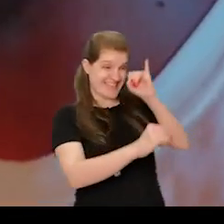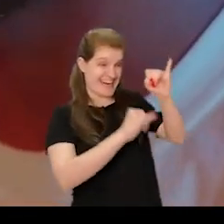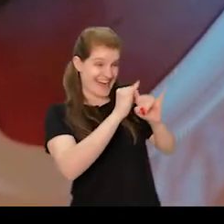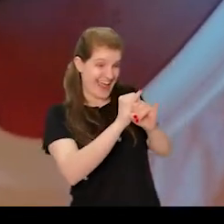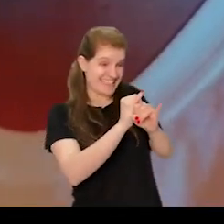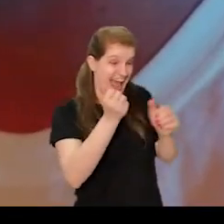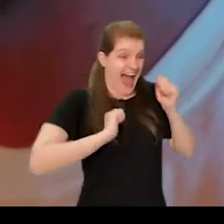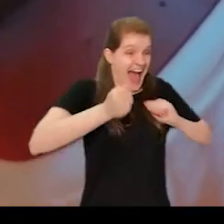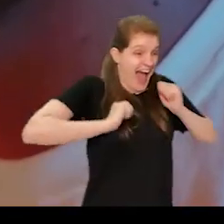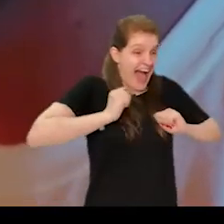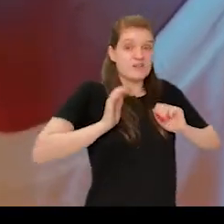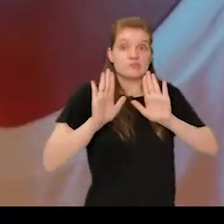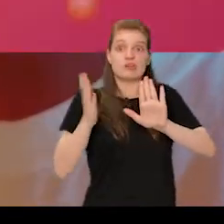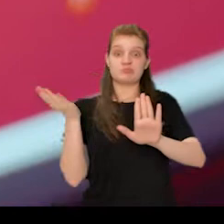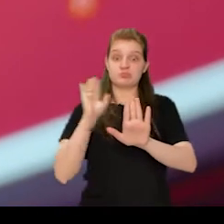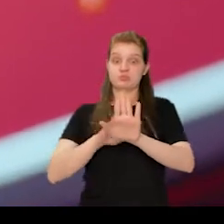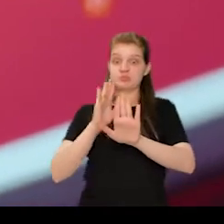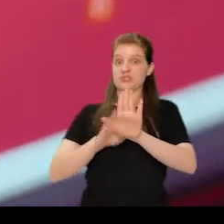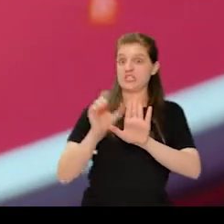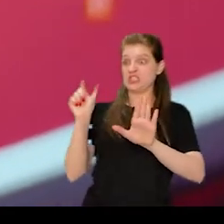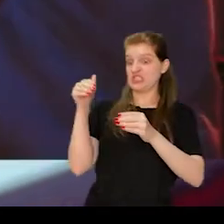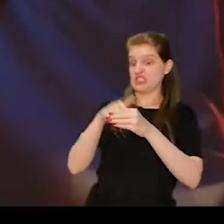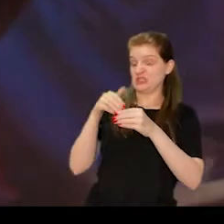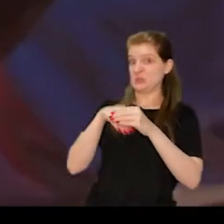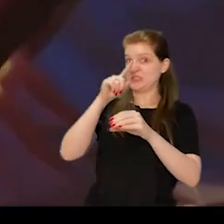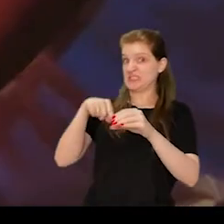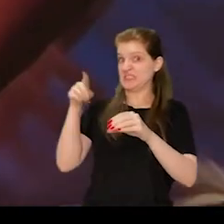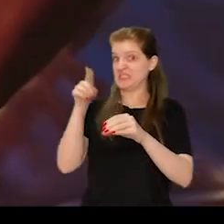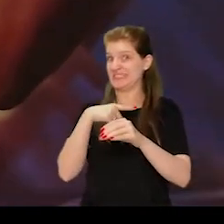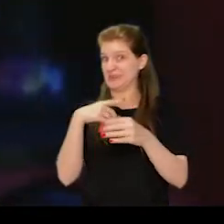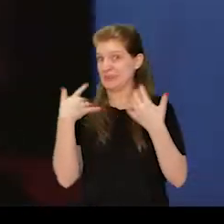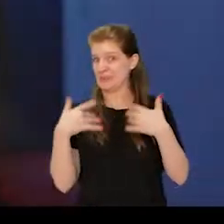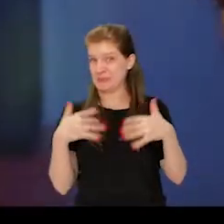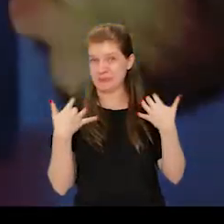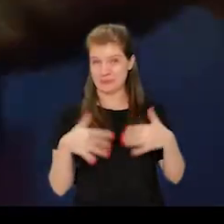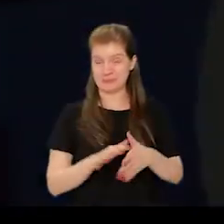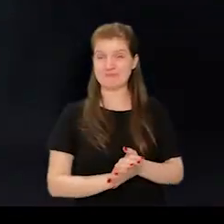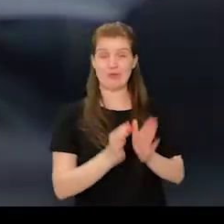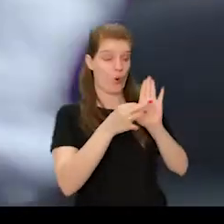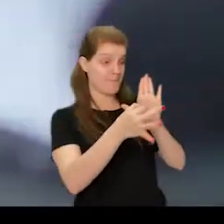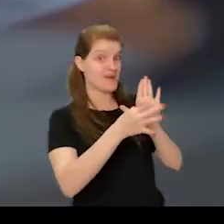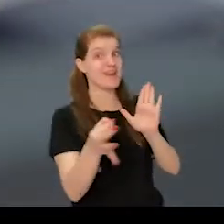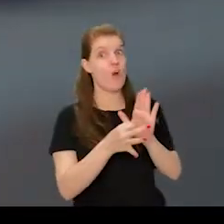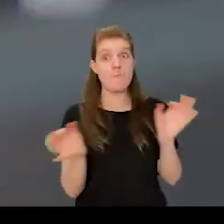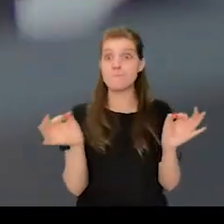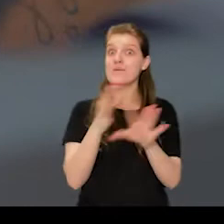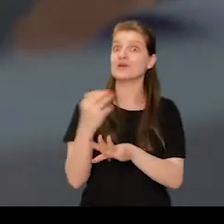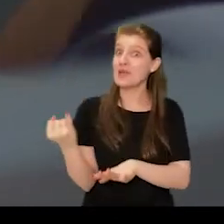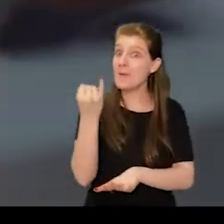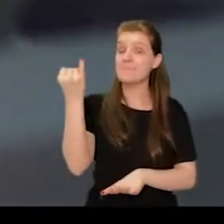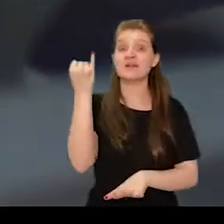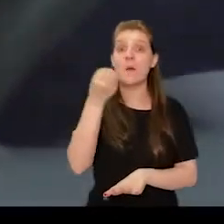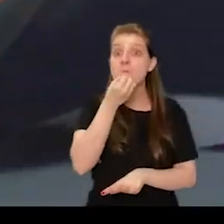Do que adianta se empolgar na internet se seu título de eleitor está cancelado? Ter opinião formada